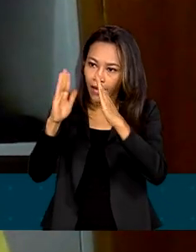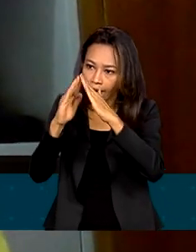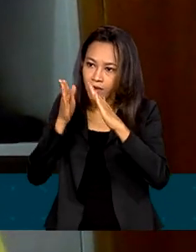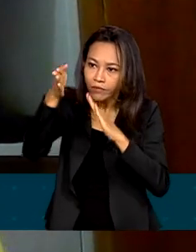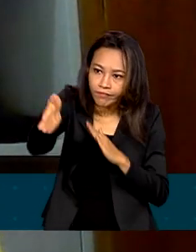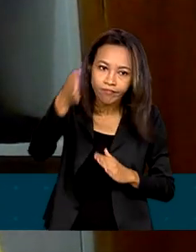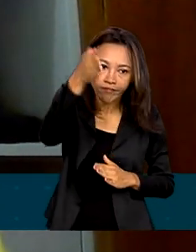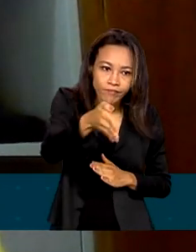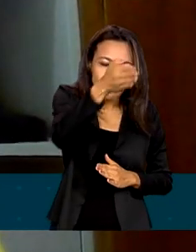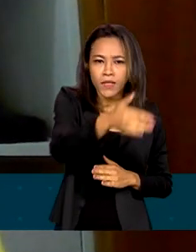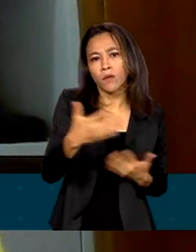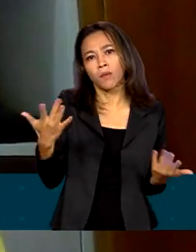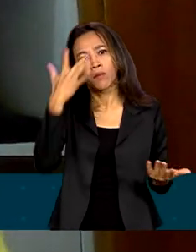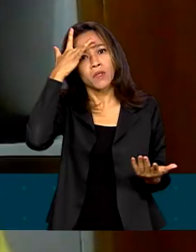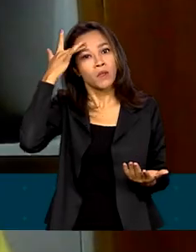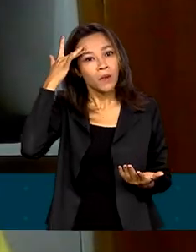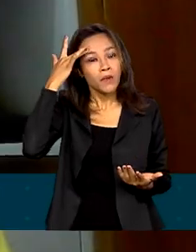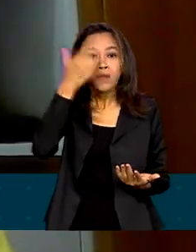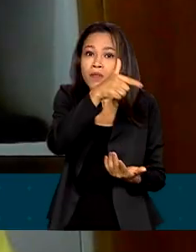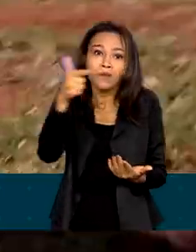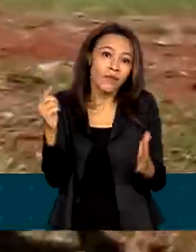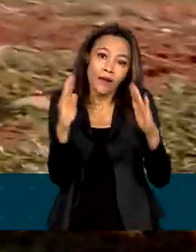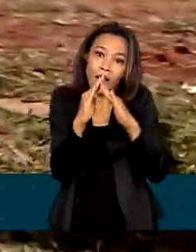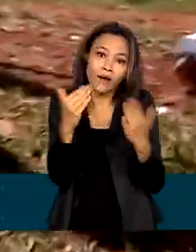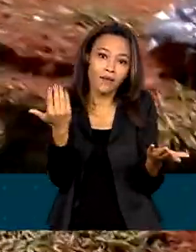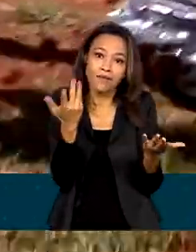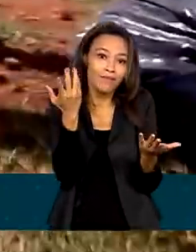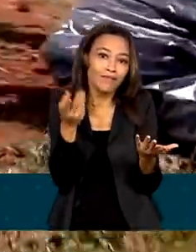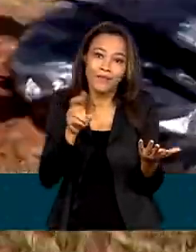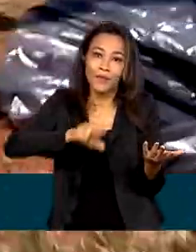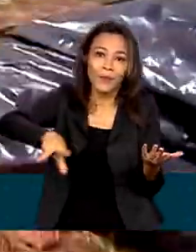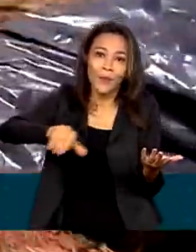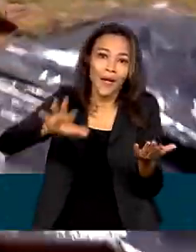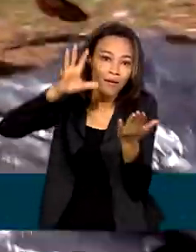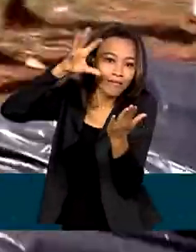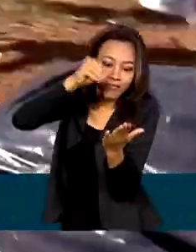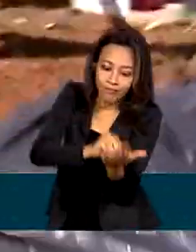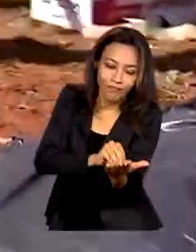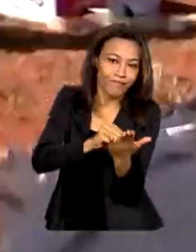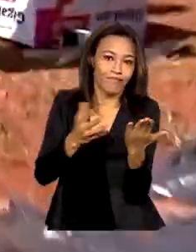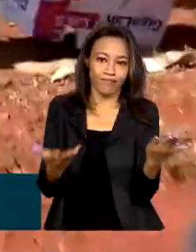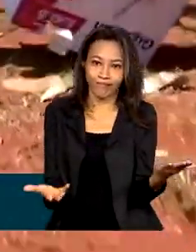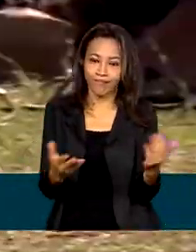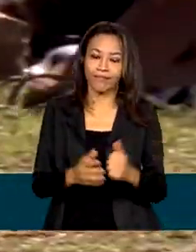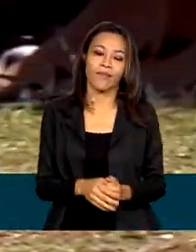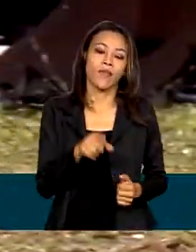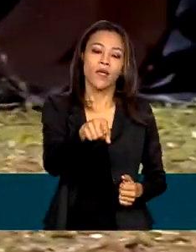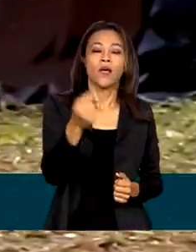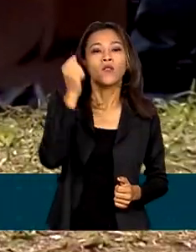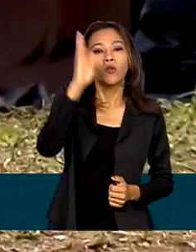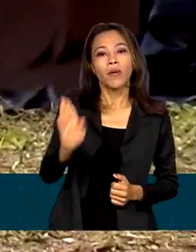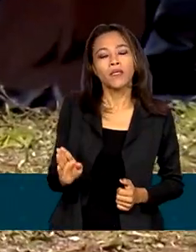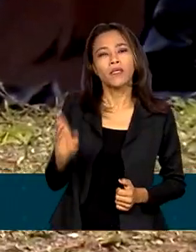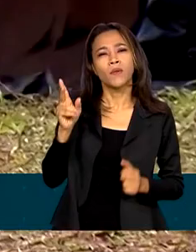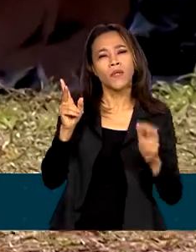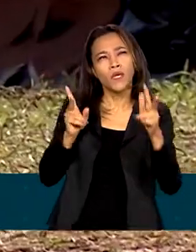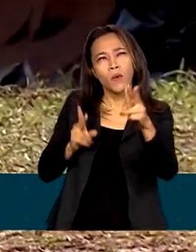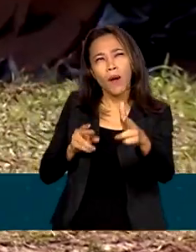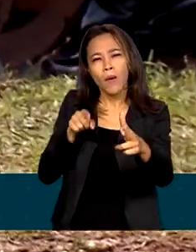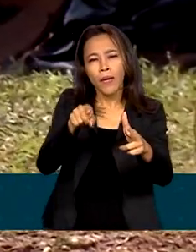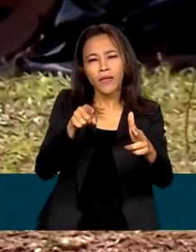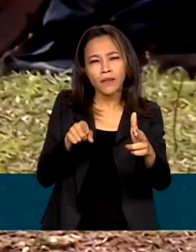então pessoas que não têm casa não são contadas. No Brasil, o último diagnóstico deste tipo foi feito em 2011,